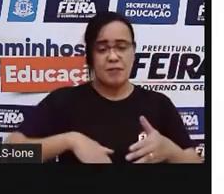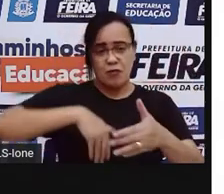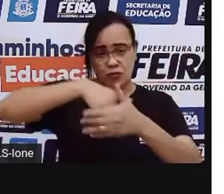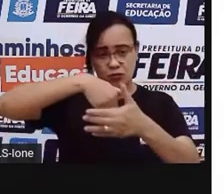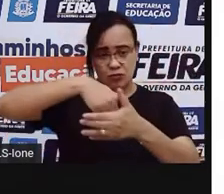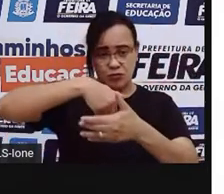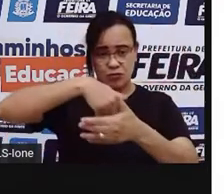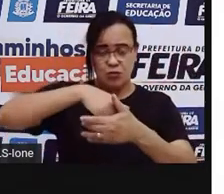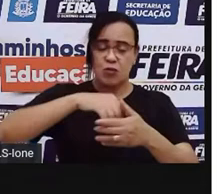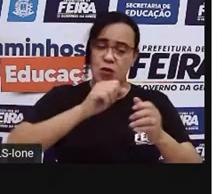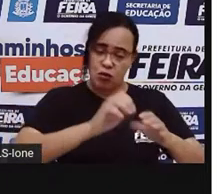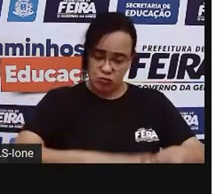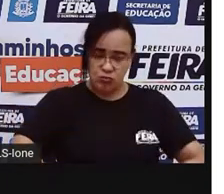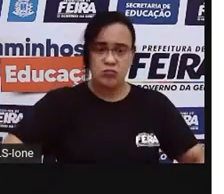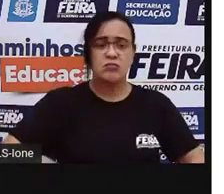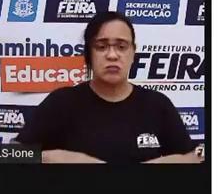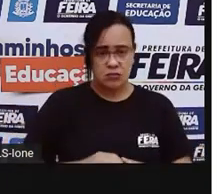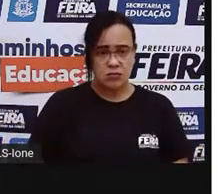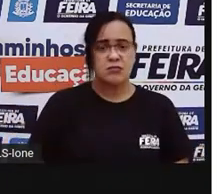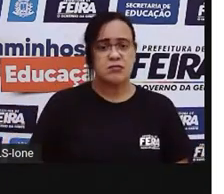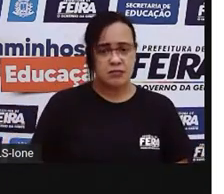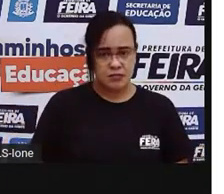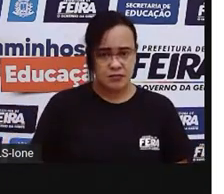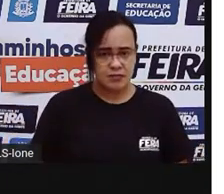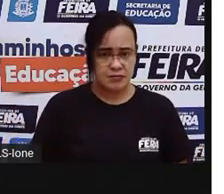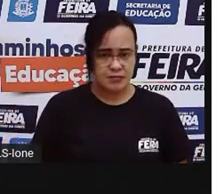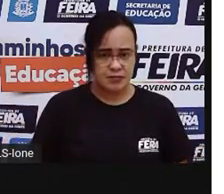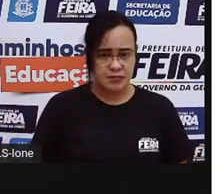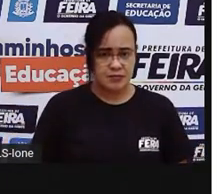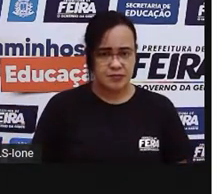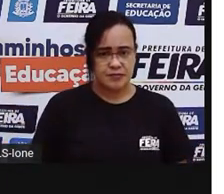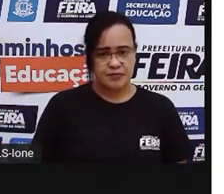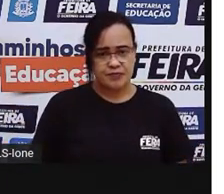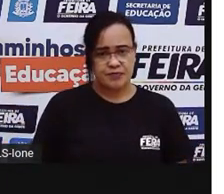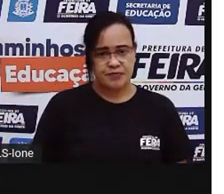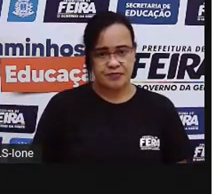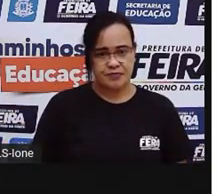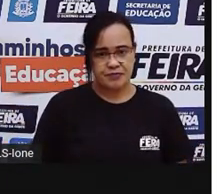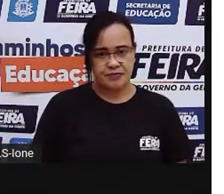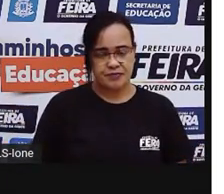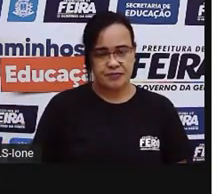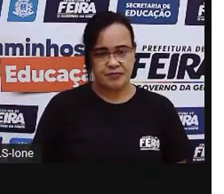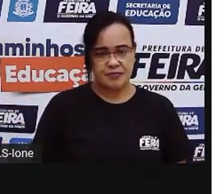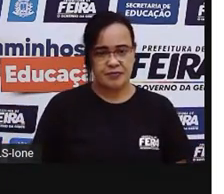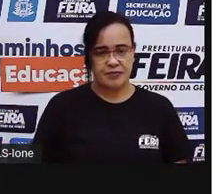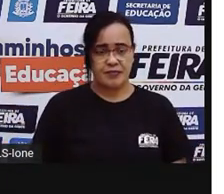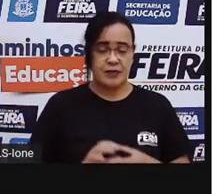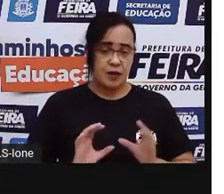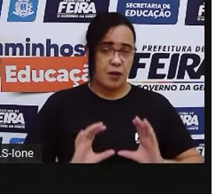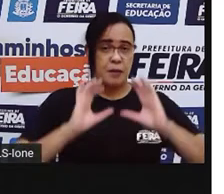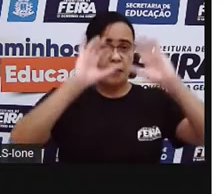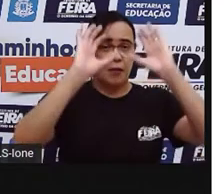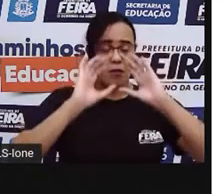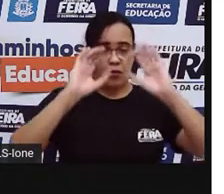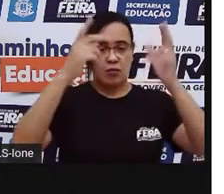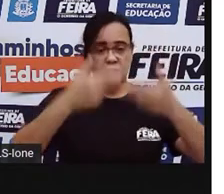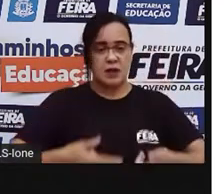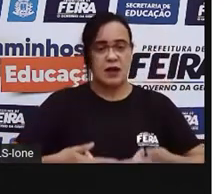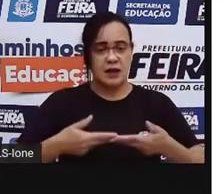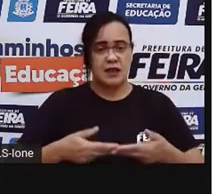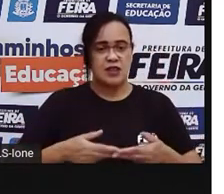bola fica no chão, né? E a está falando aqui que a bola fica no chão. Bola na rede, né? Também,